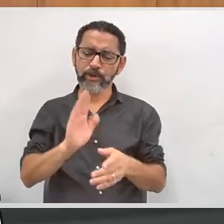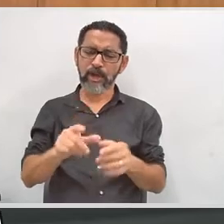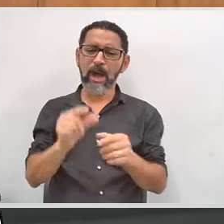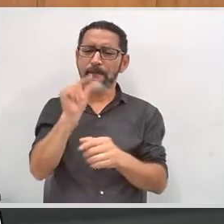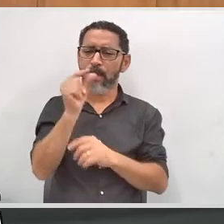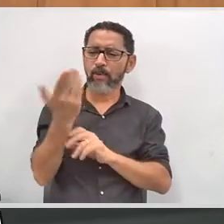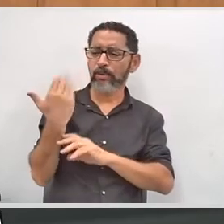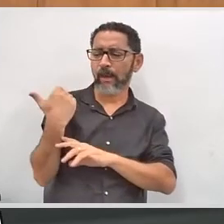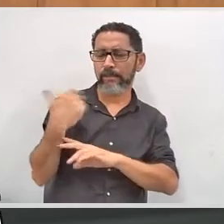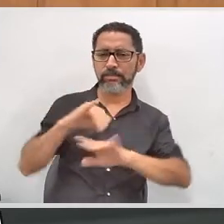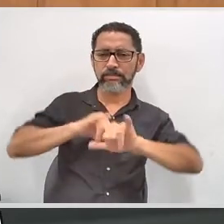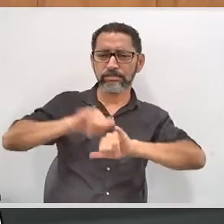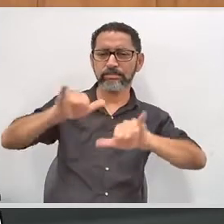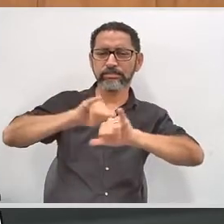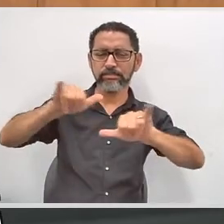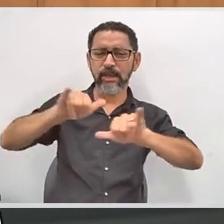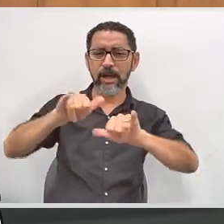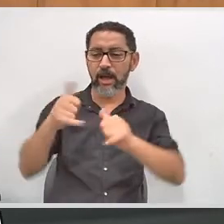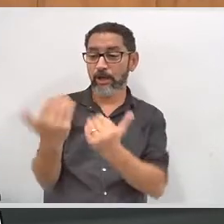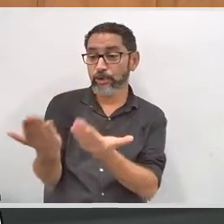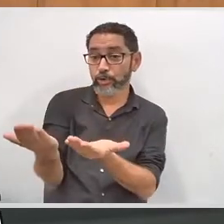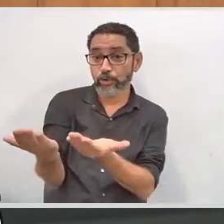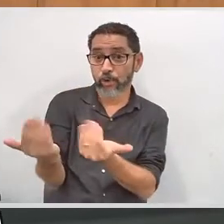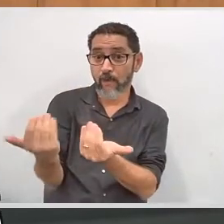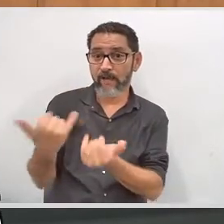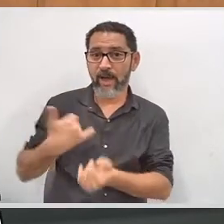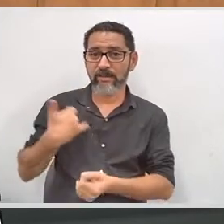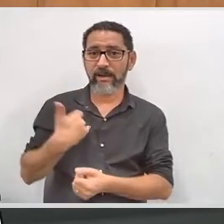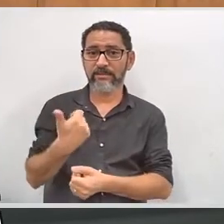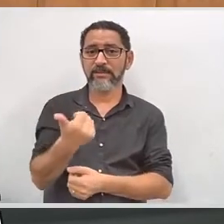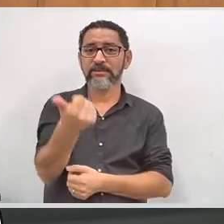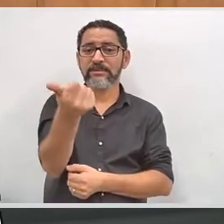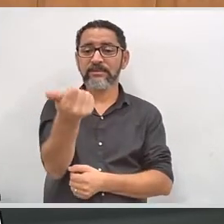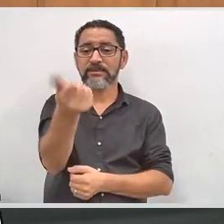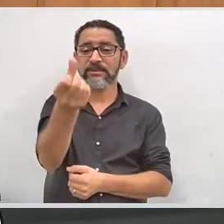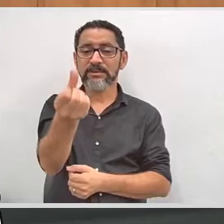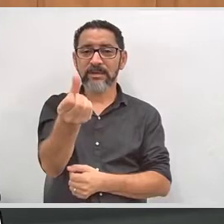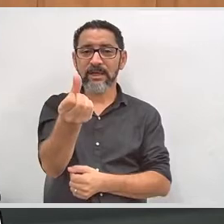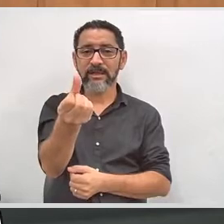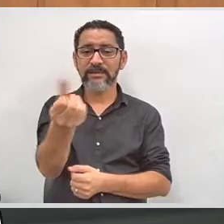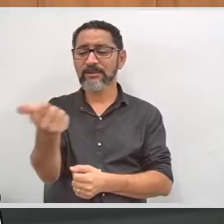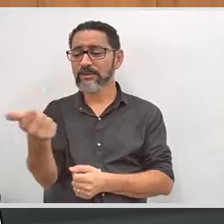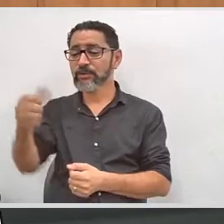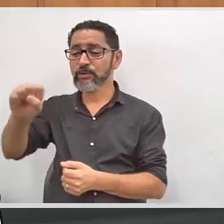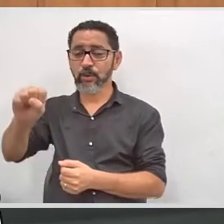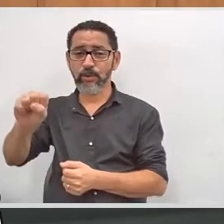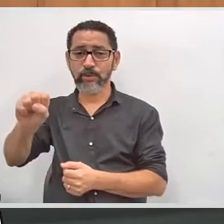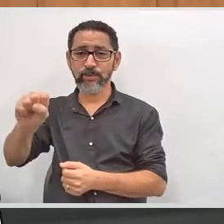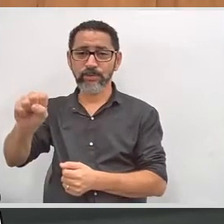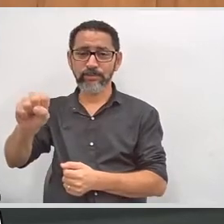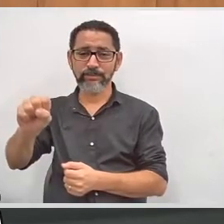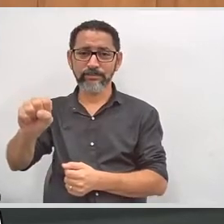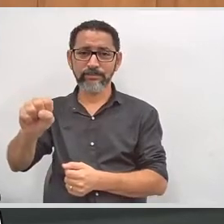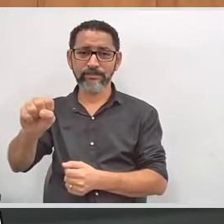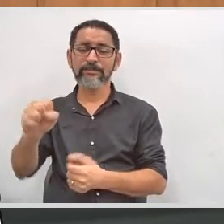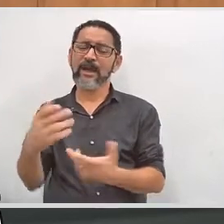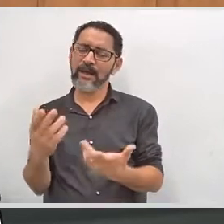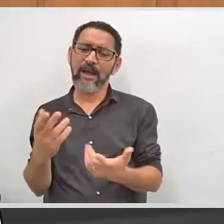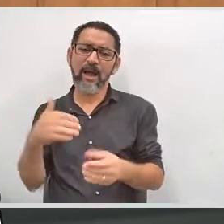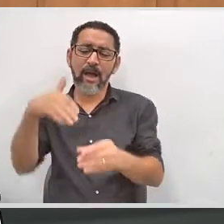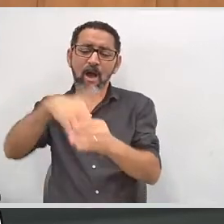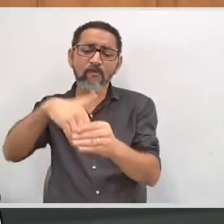campanha, recentemente, para que jovens de 16, 18 anos votem também. É um nicho eleitoral importante, é um voto